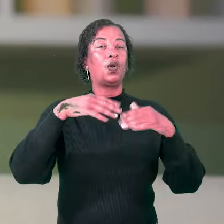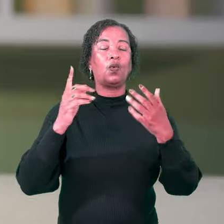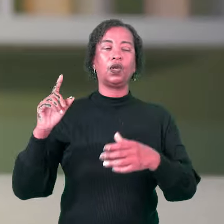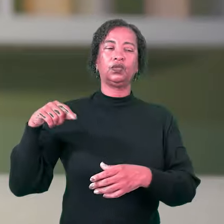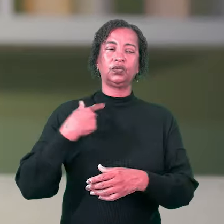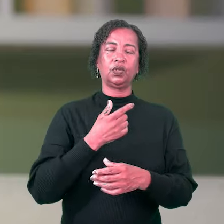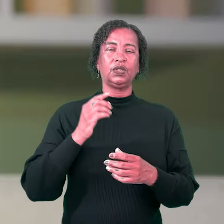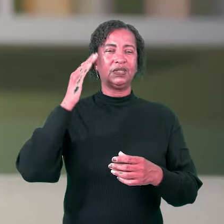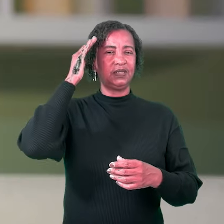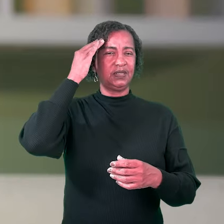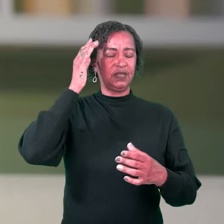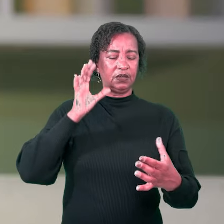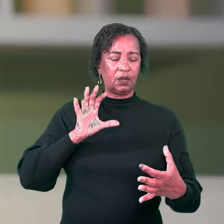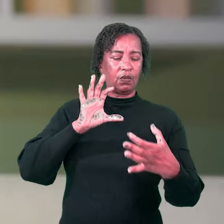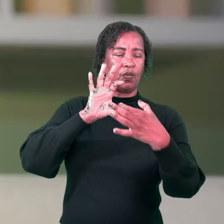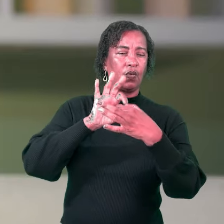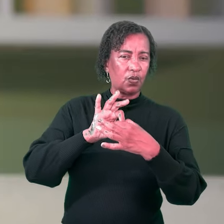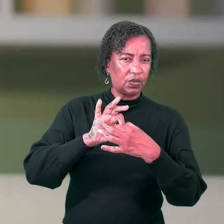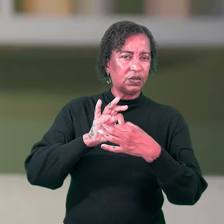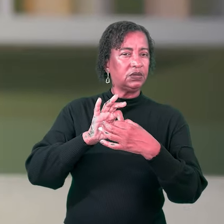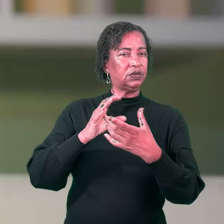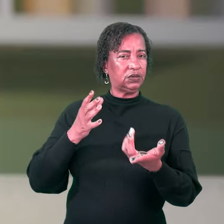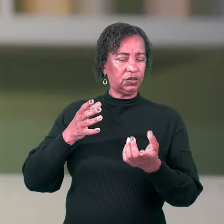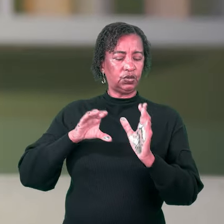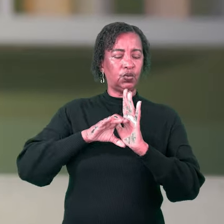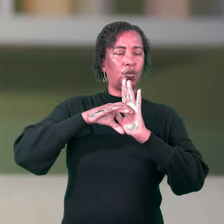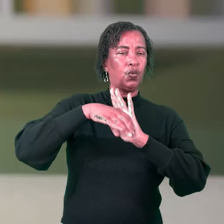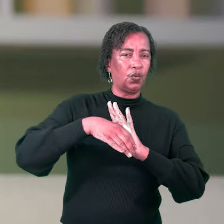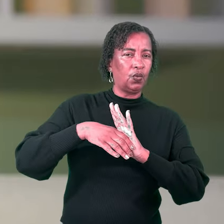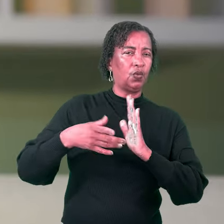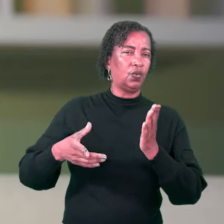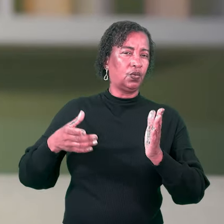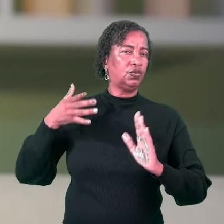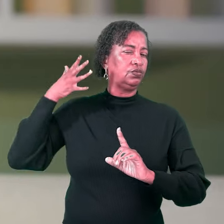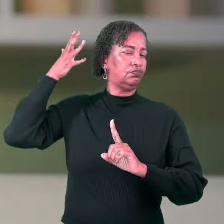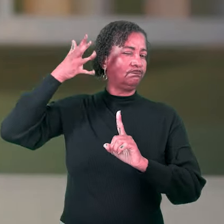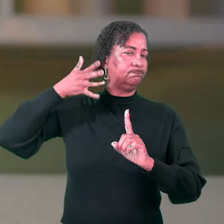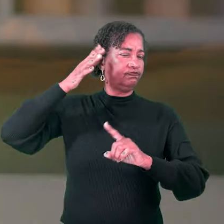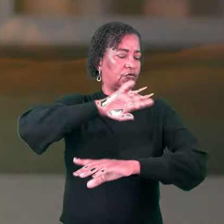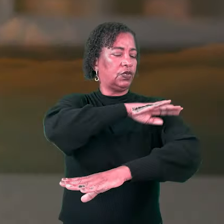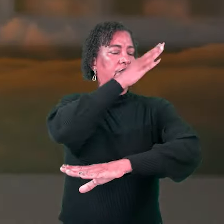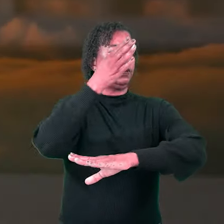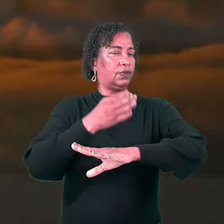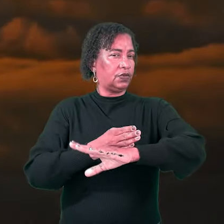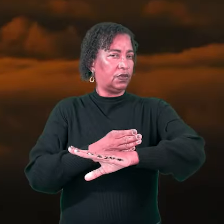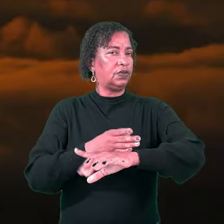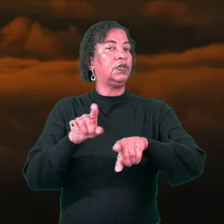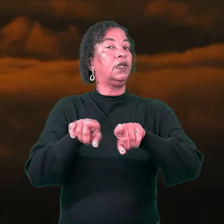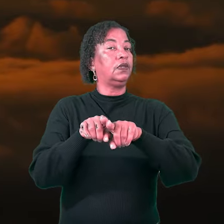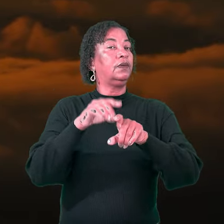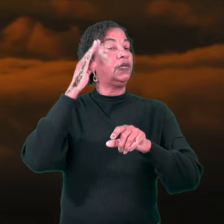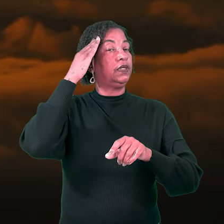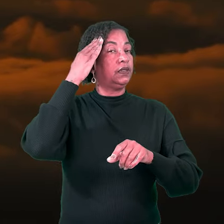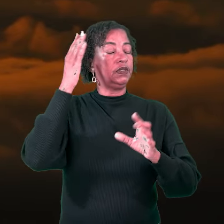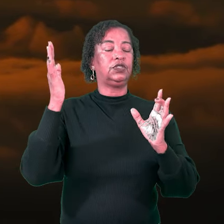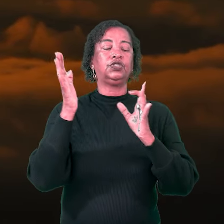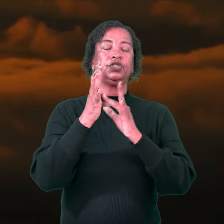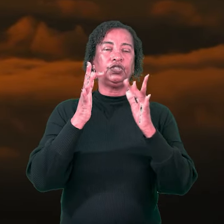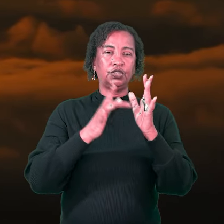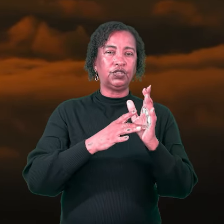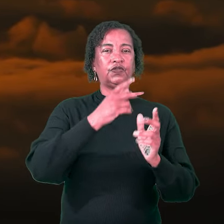contexto e o conteúdo do Sermão da Montanha, também entende mais uma coisa. Jesus foi um revolucionário.